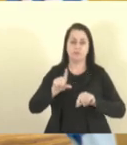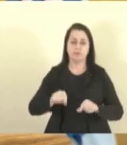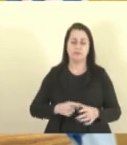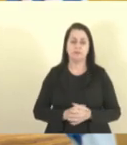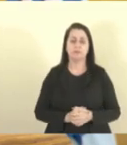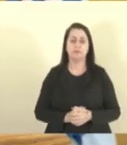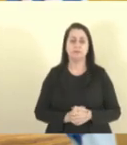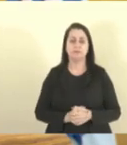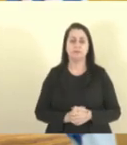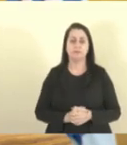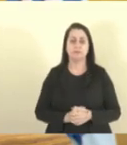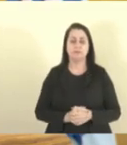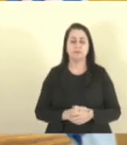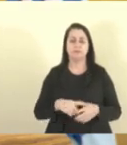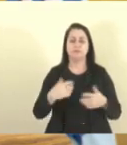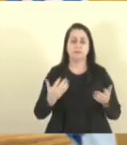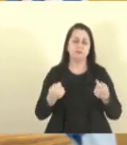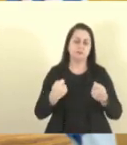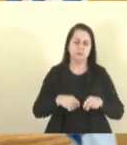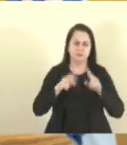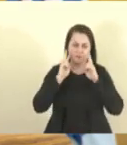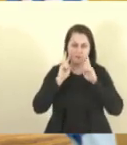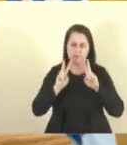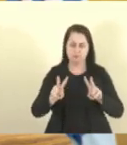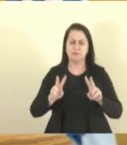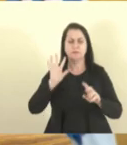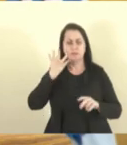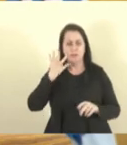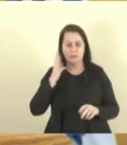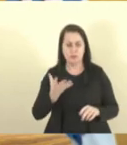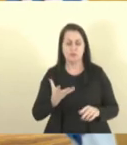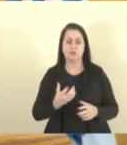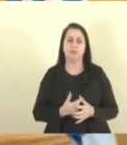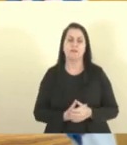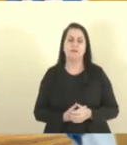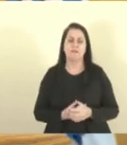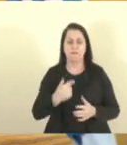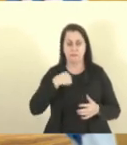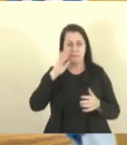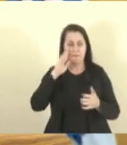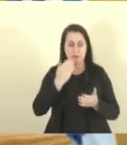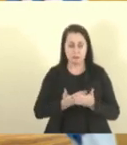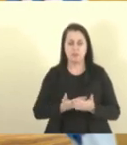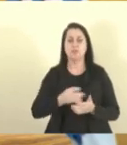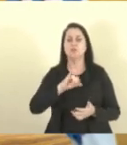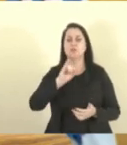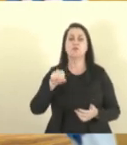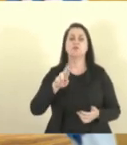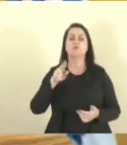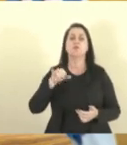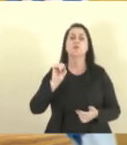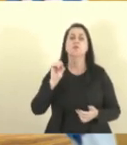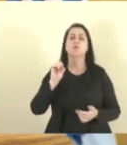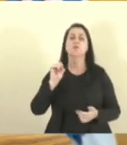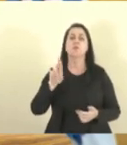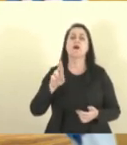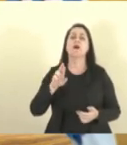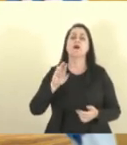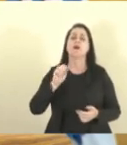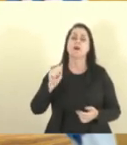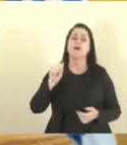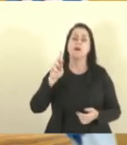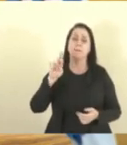então temos que olhar e ver e resolver, e eu acredito no Júnior, Júnior Abreu, acredito no